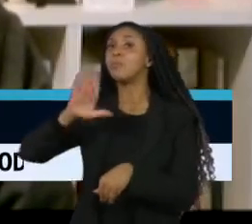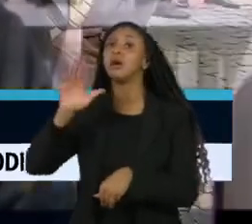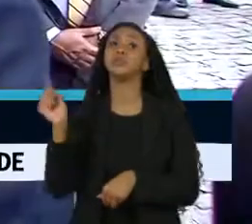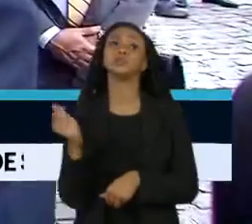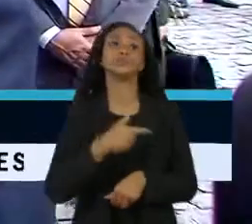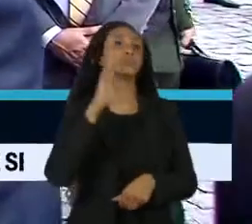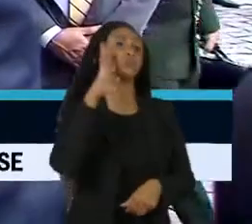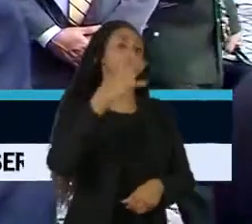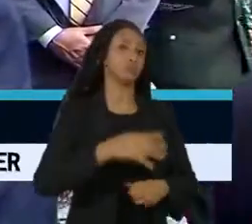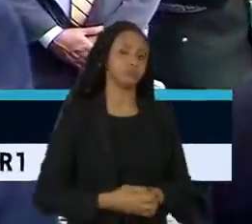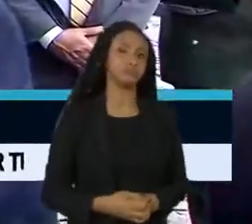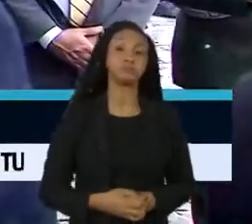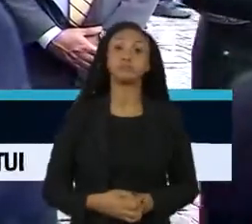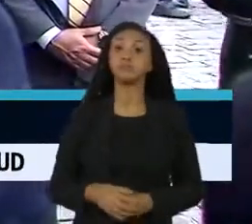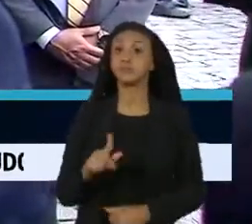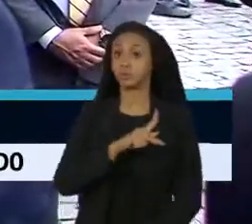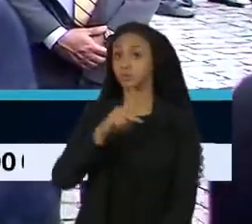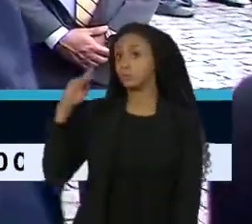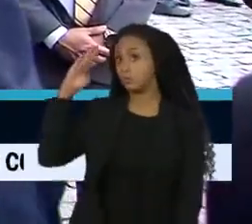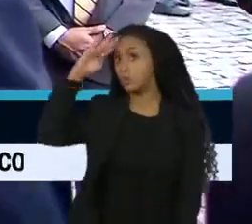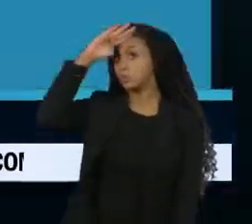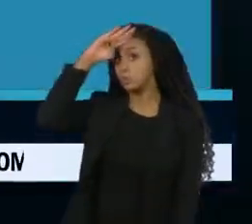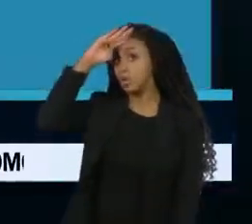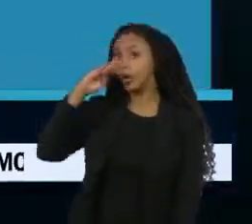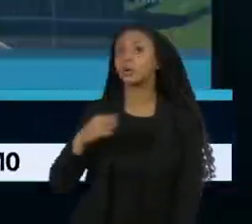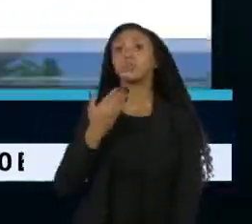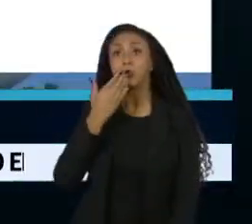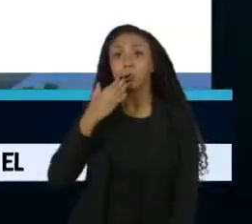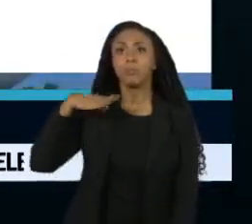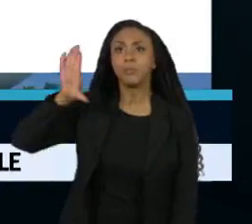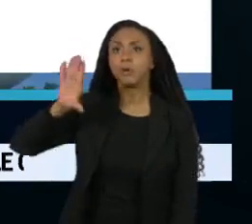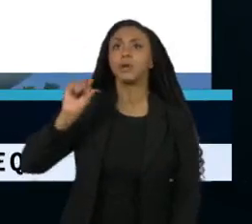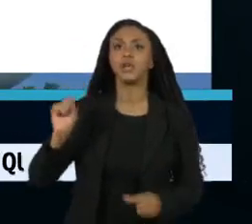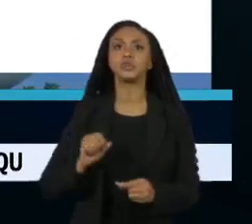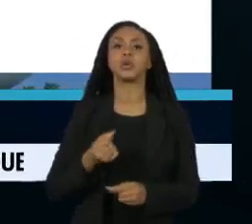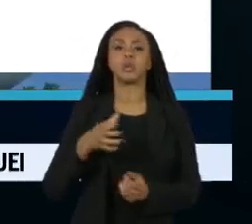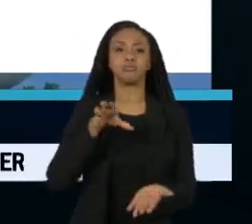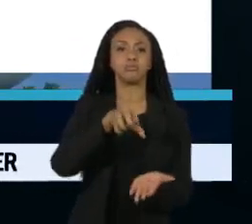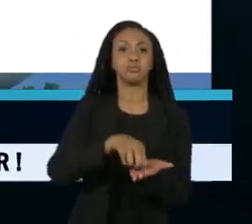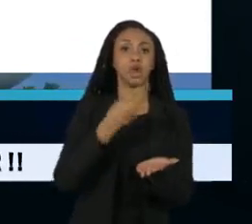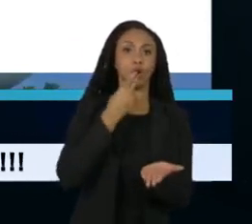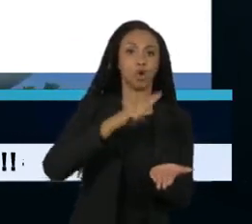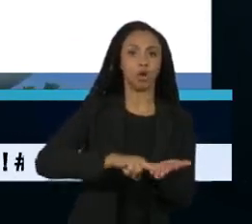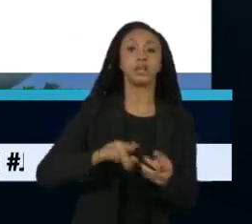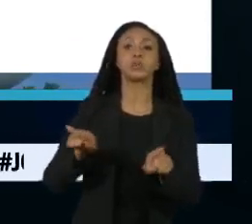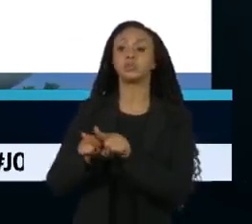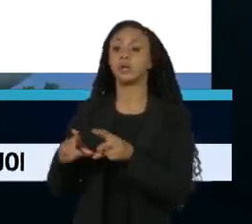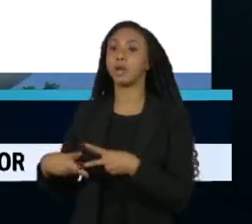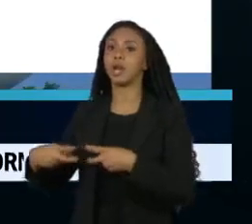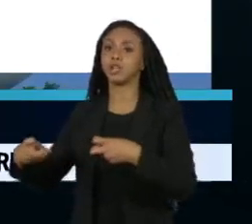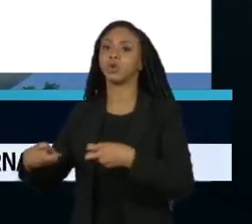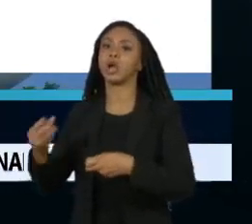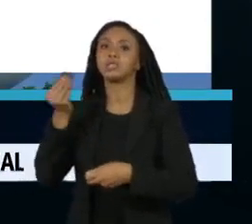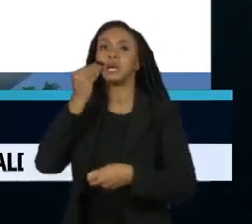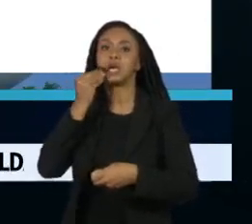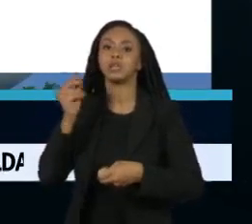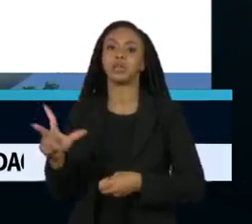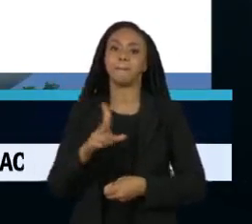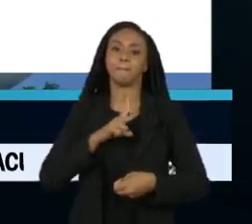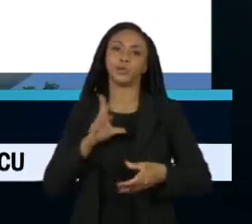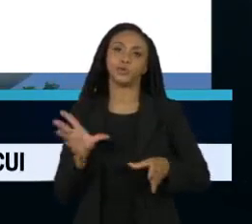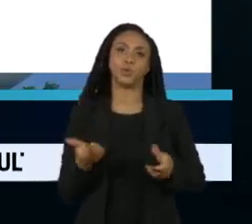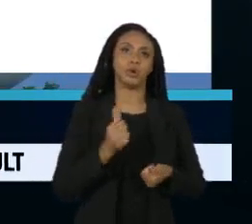solução. Já o presidente Bolsonaro promete privatizar os Correios e a Petrobras, tributar lucros e dividendos das empresas,